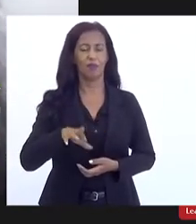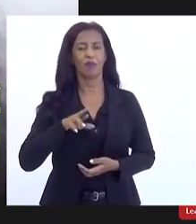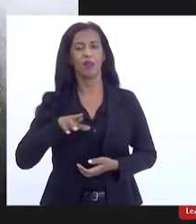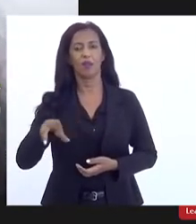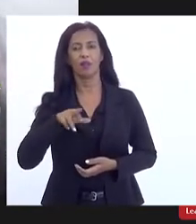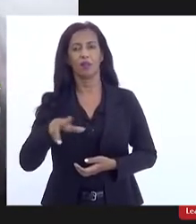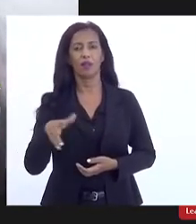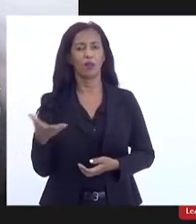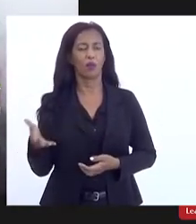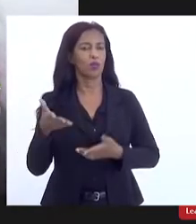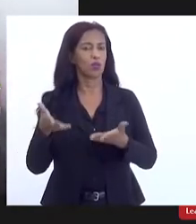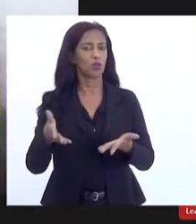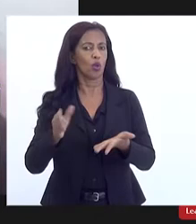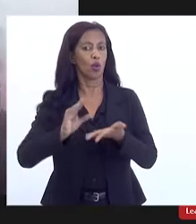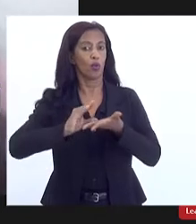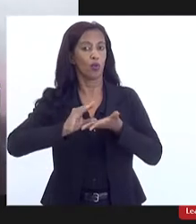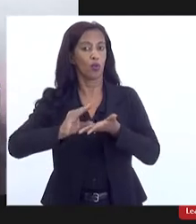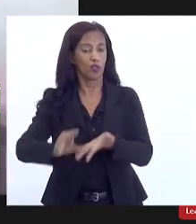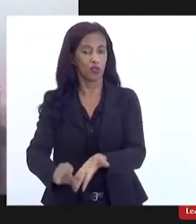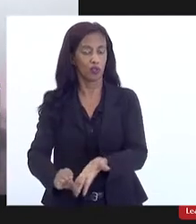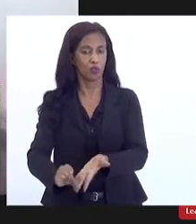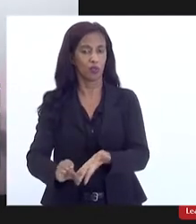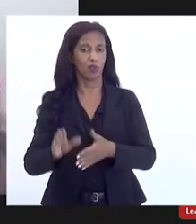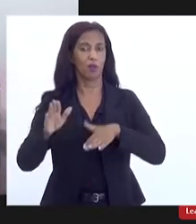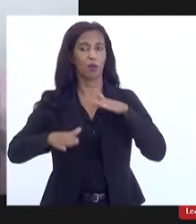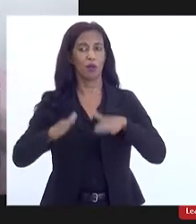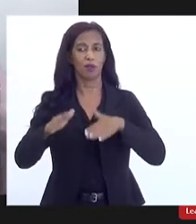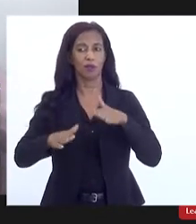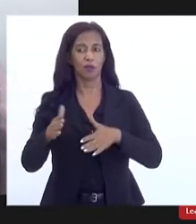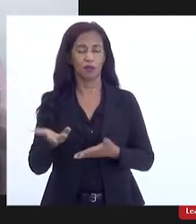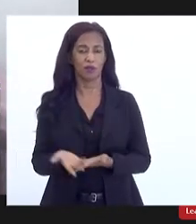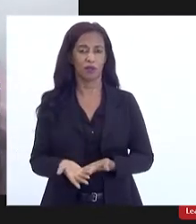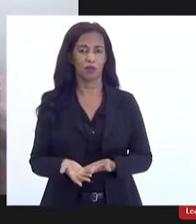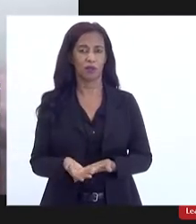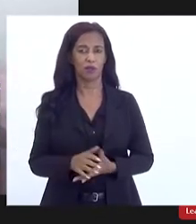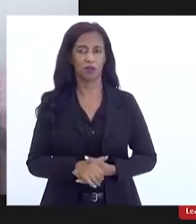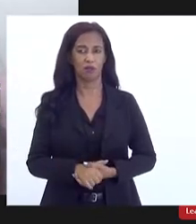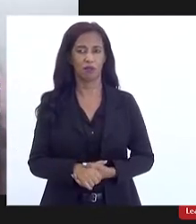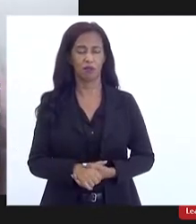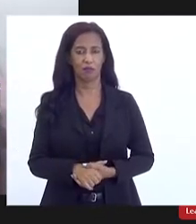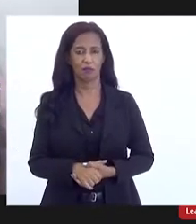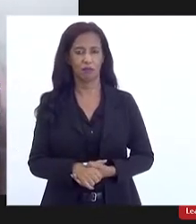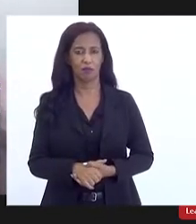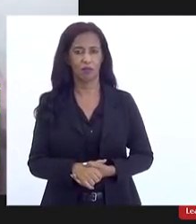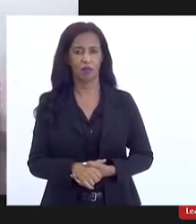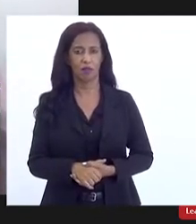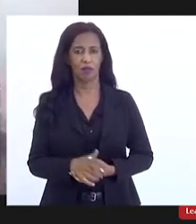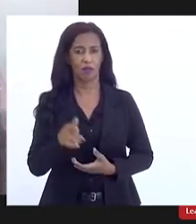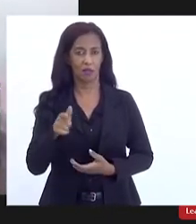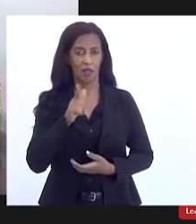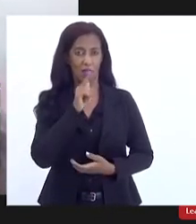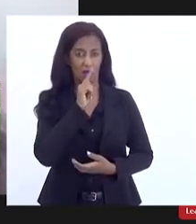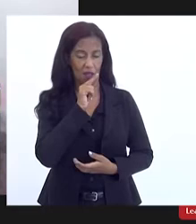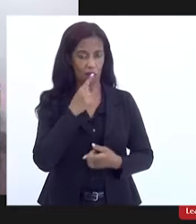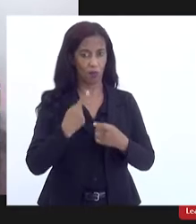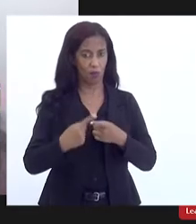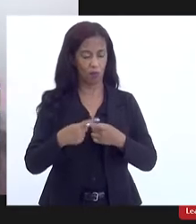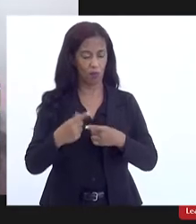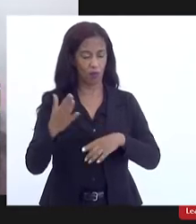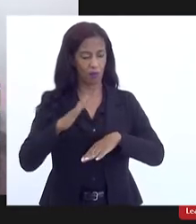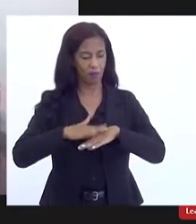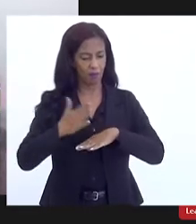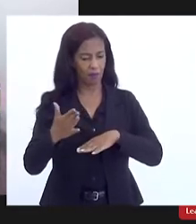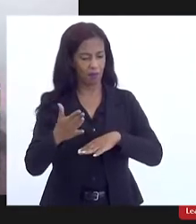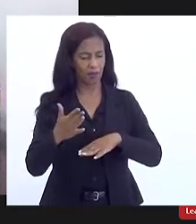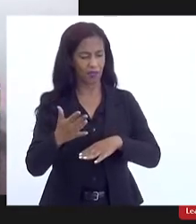só investimento infelizmente a maioria do investimento é feito no abastecimento de água porque por mais básico